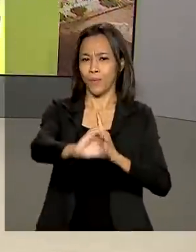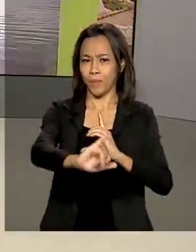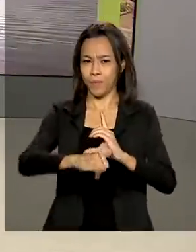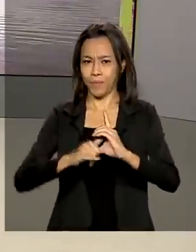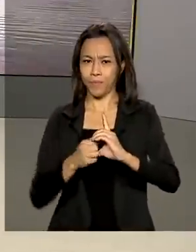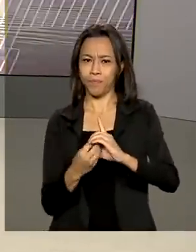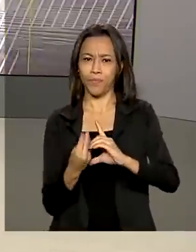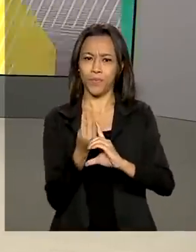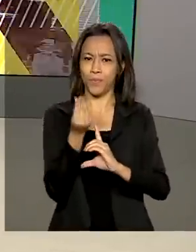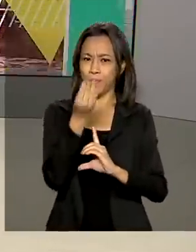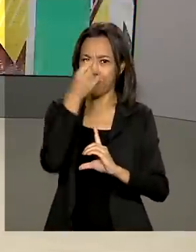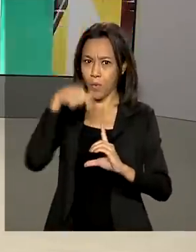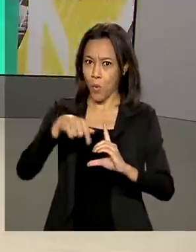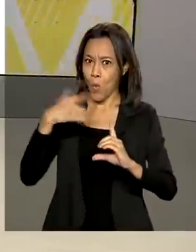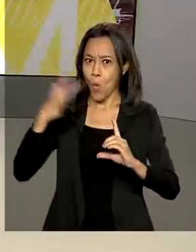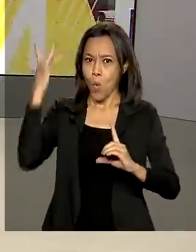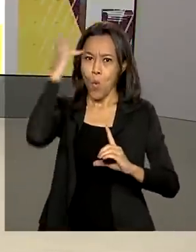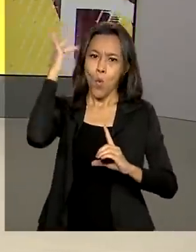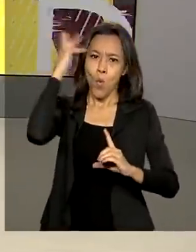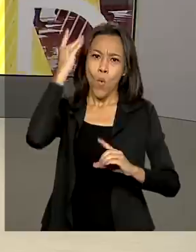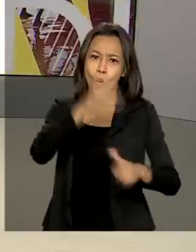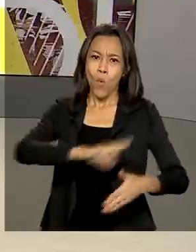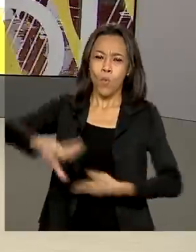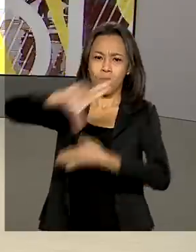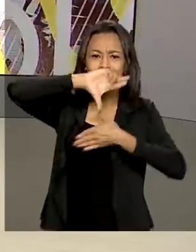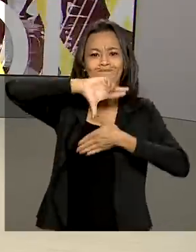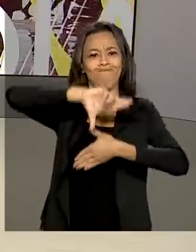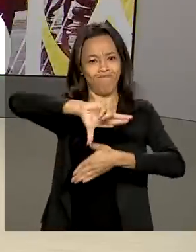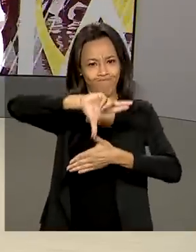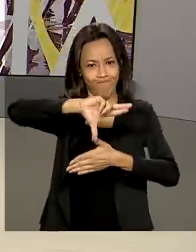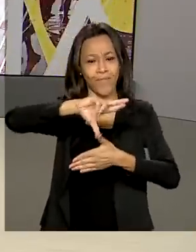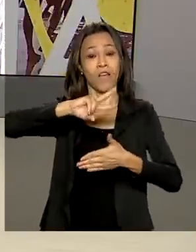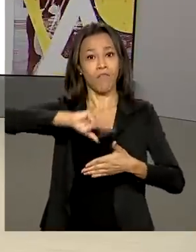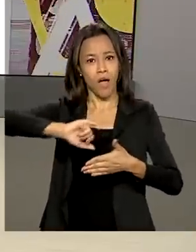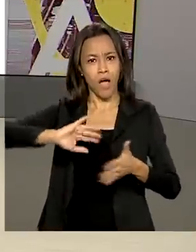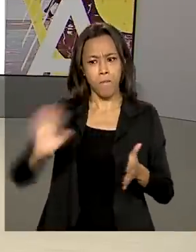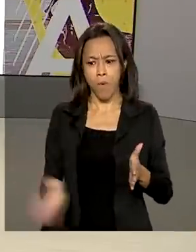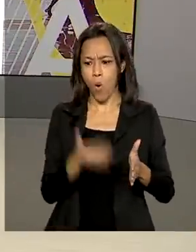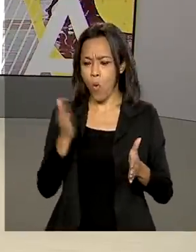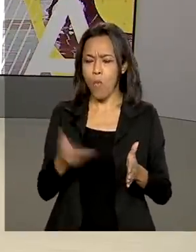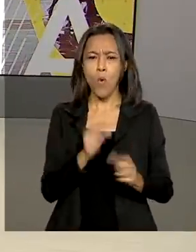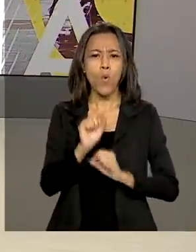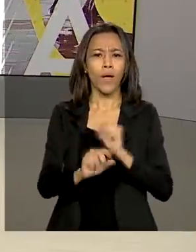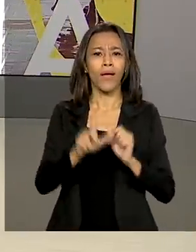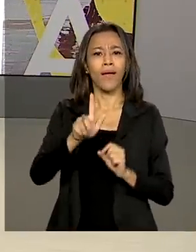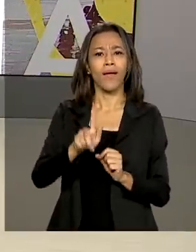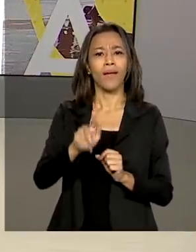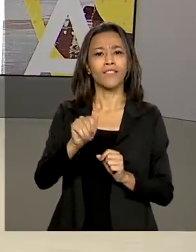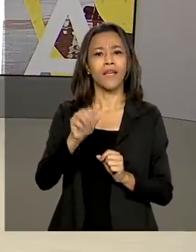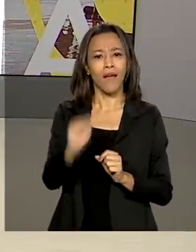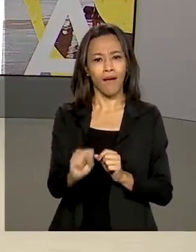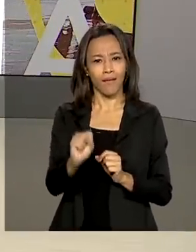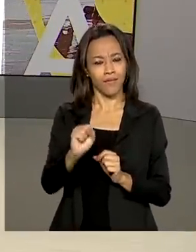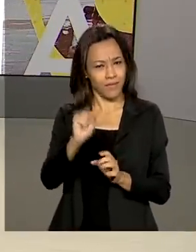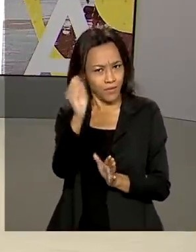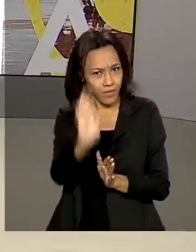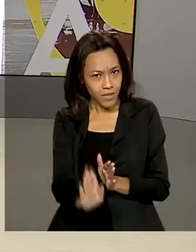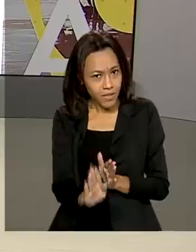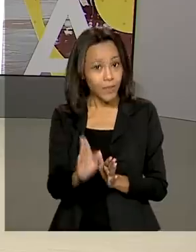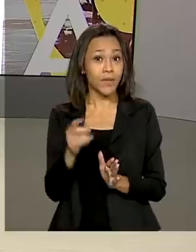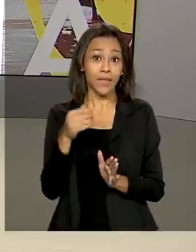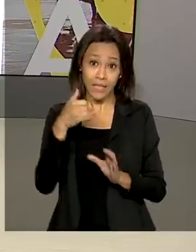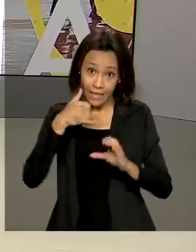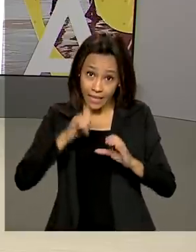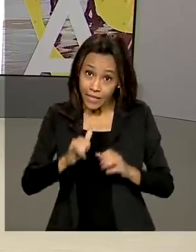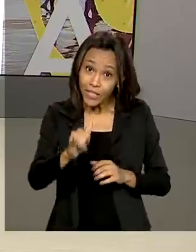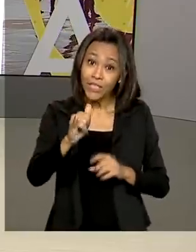gás natural da América Latina. A usina terá capacidade de aumentar a oferta de gás natural no país e, em termos de energia,